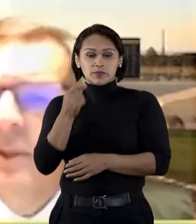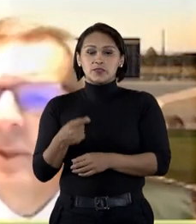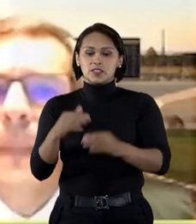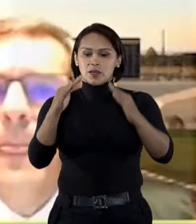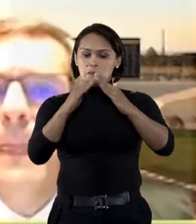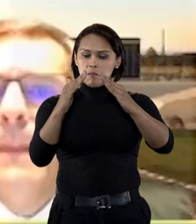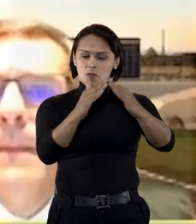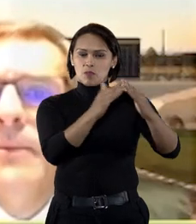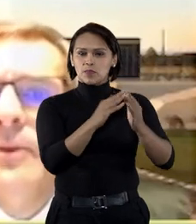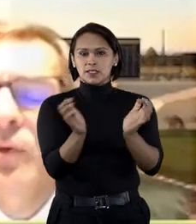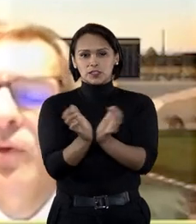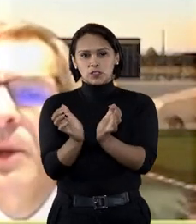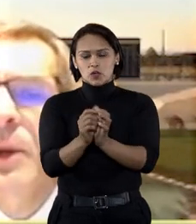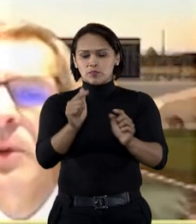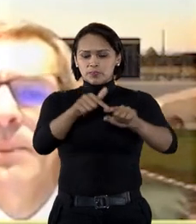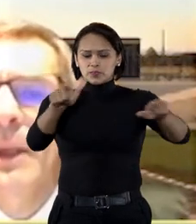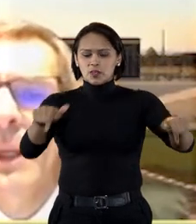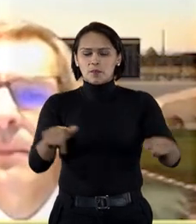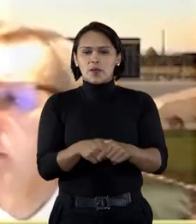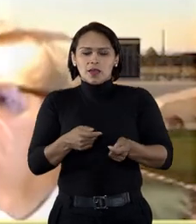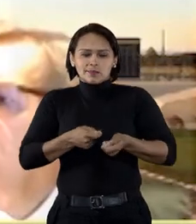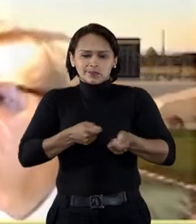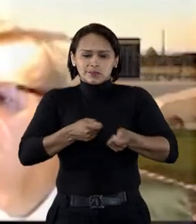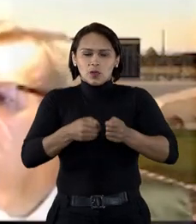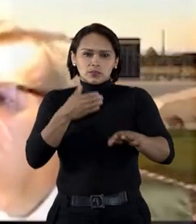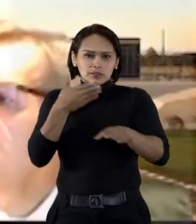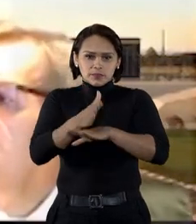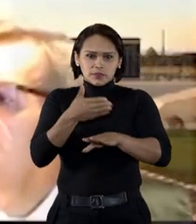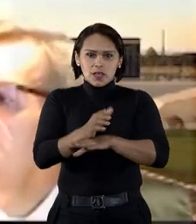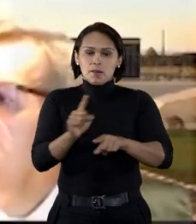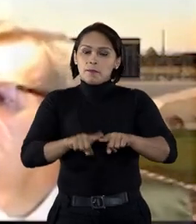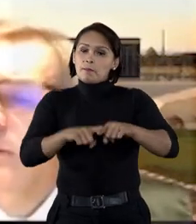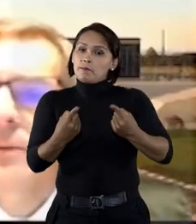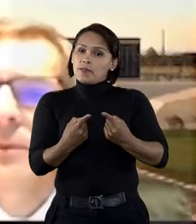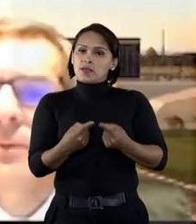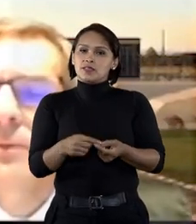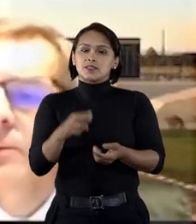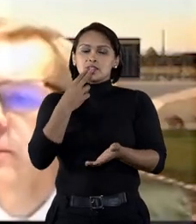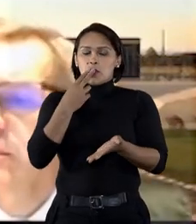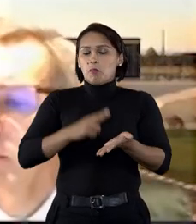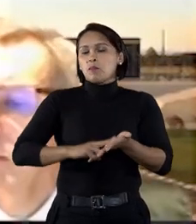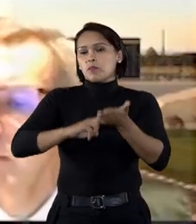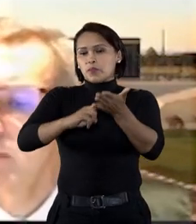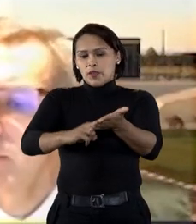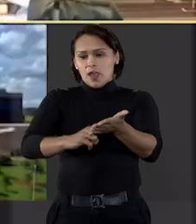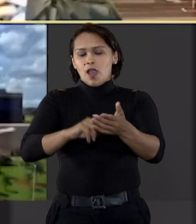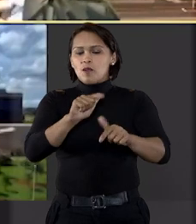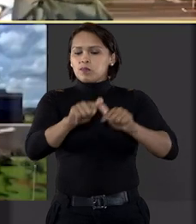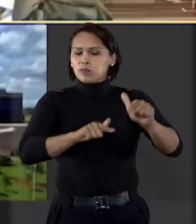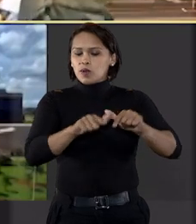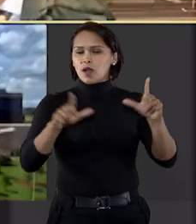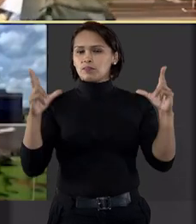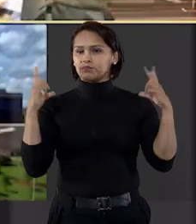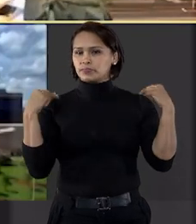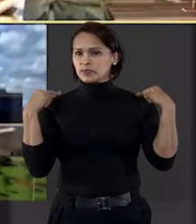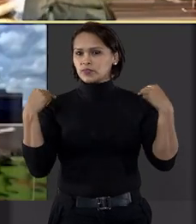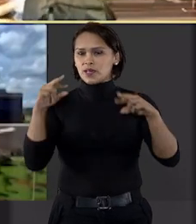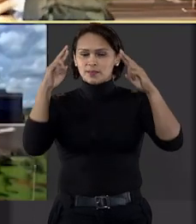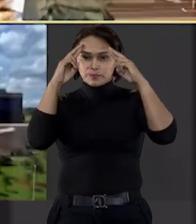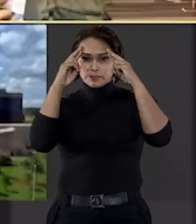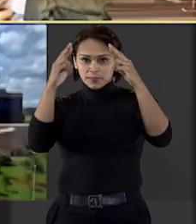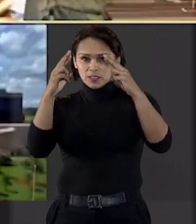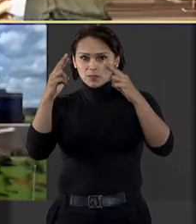física, morar em condomínio ou loteamento com controle de acesso, caso em que o mandado deve ser entregue a funcionário da